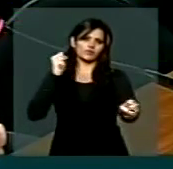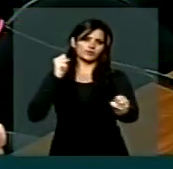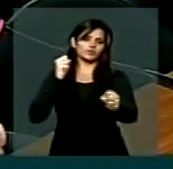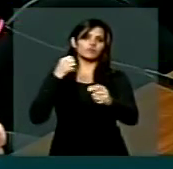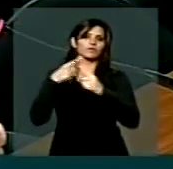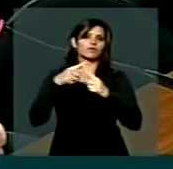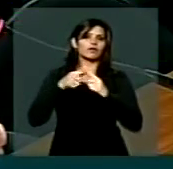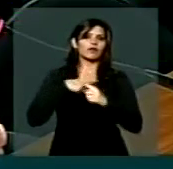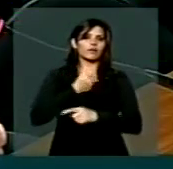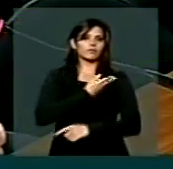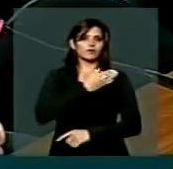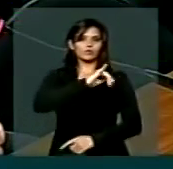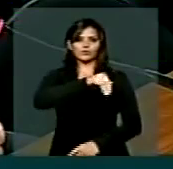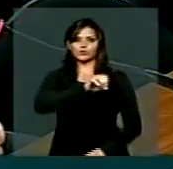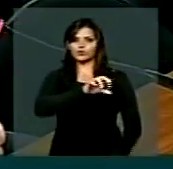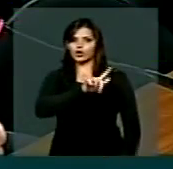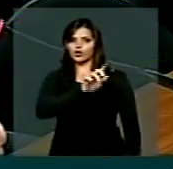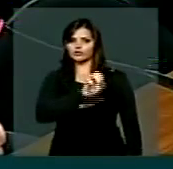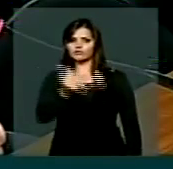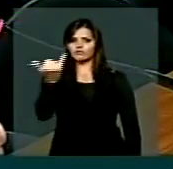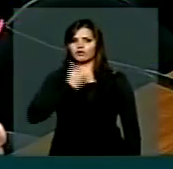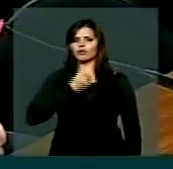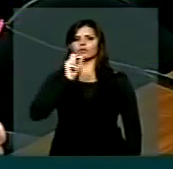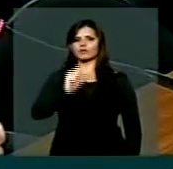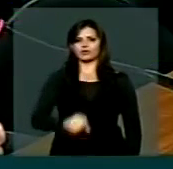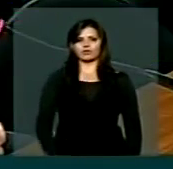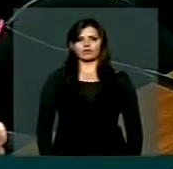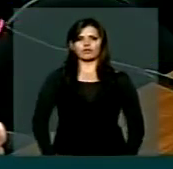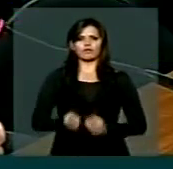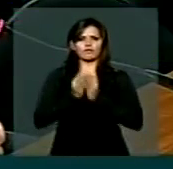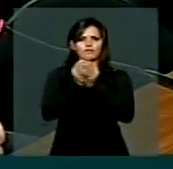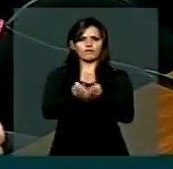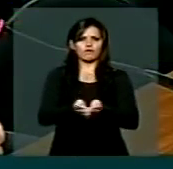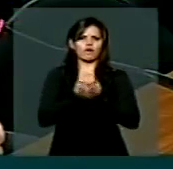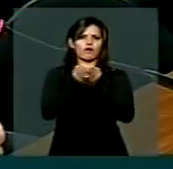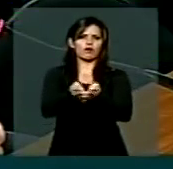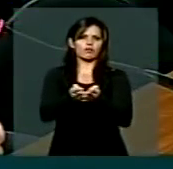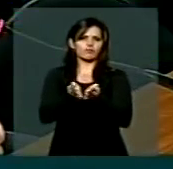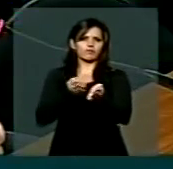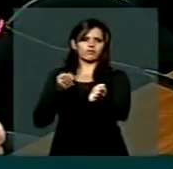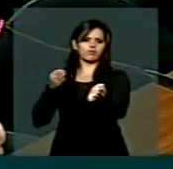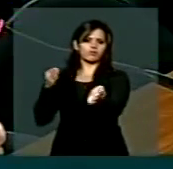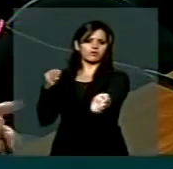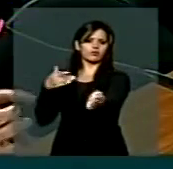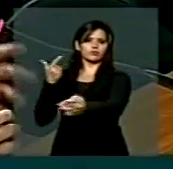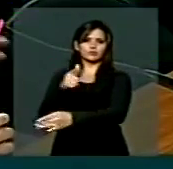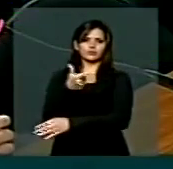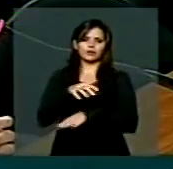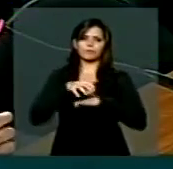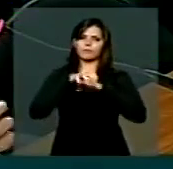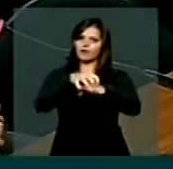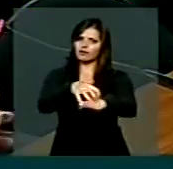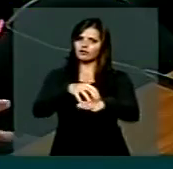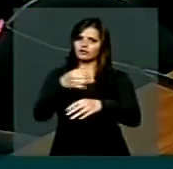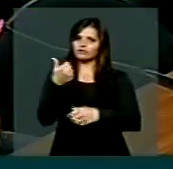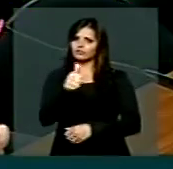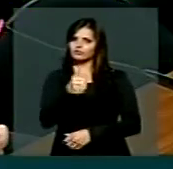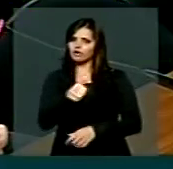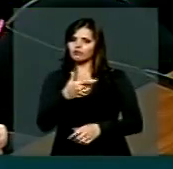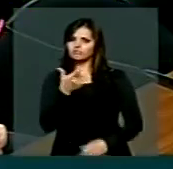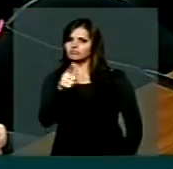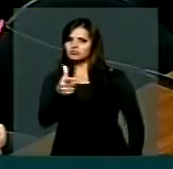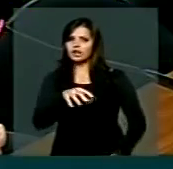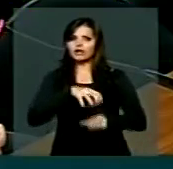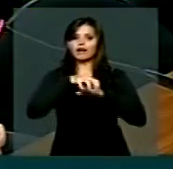o amigo Jorge disse que nós não temos frota, navios para passageiros, nós não temos na área de carga também,